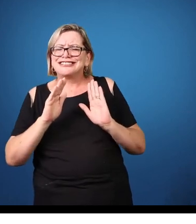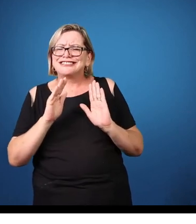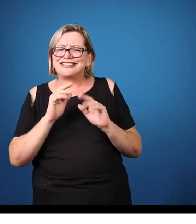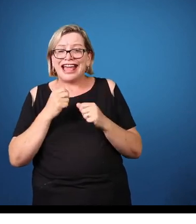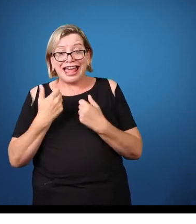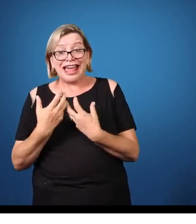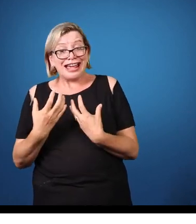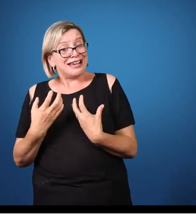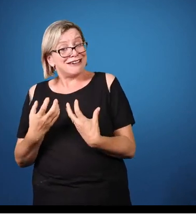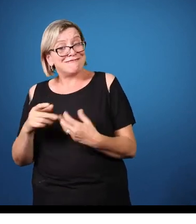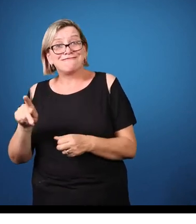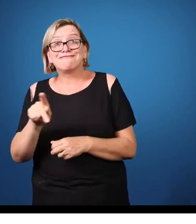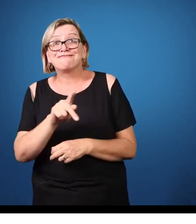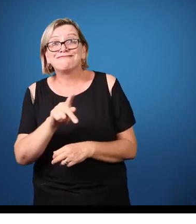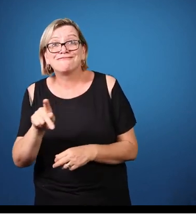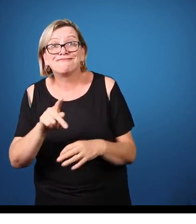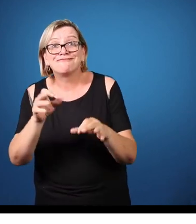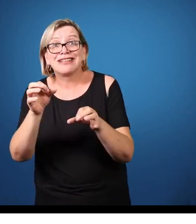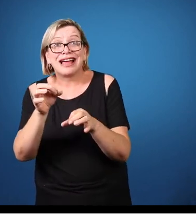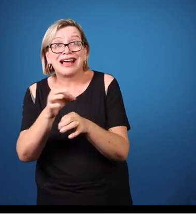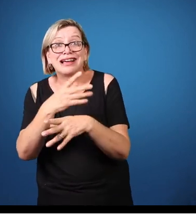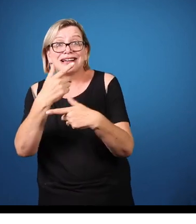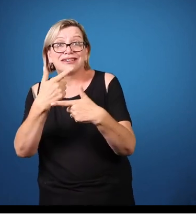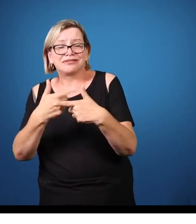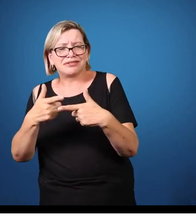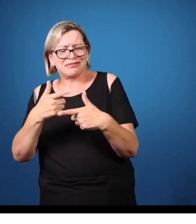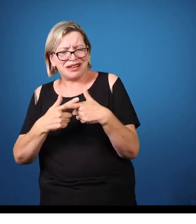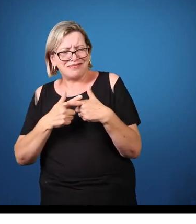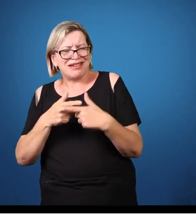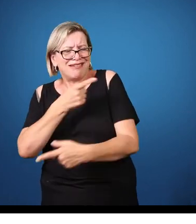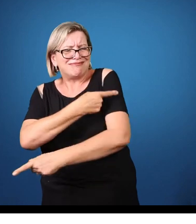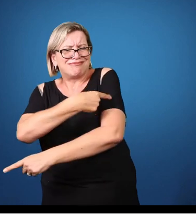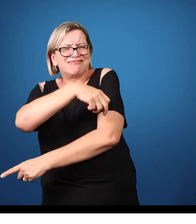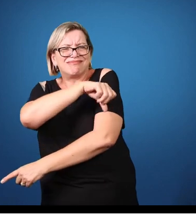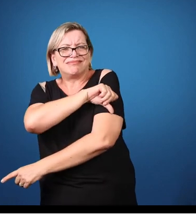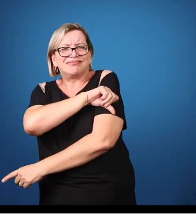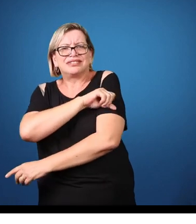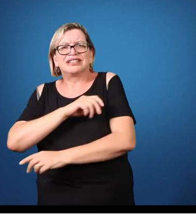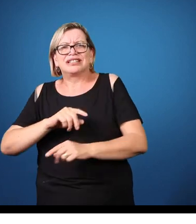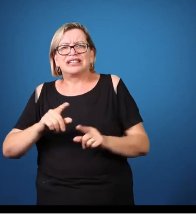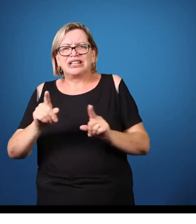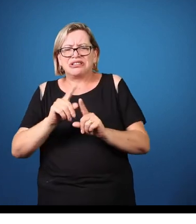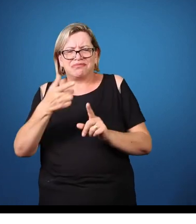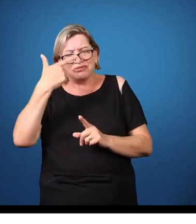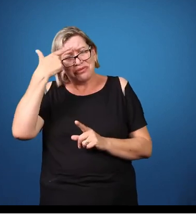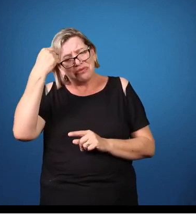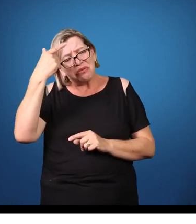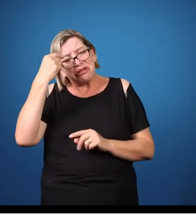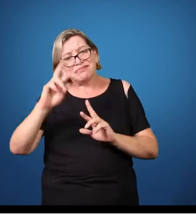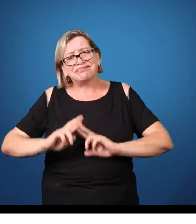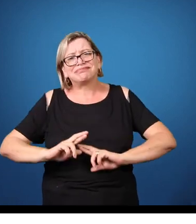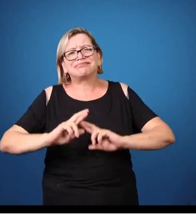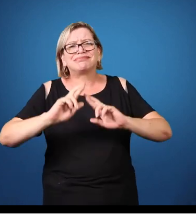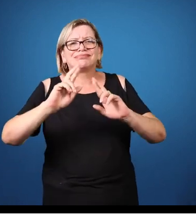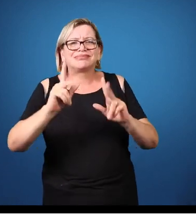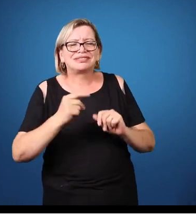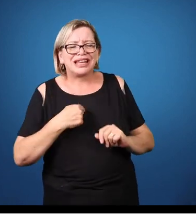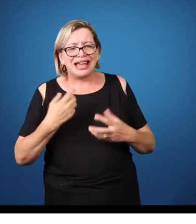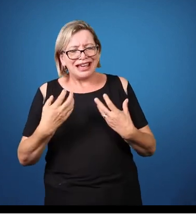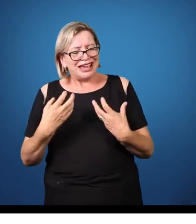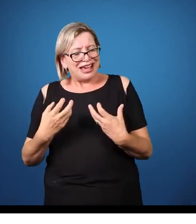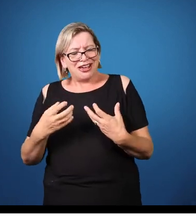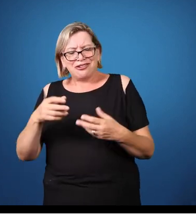mas no ciclo básico é esperado que o professor dê conta de toda a realidade do aluno e não vai dar, né? Não é